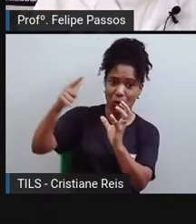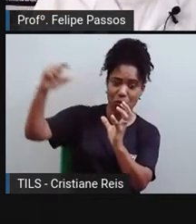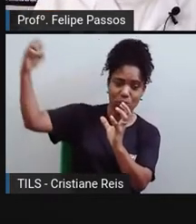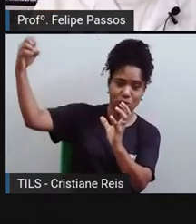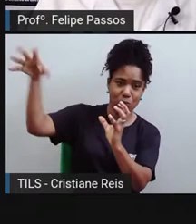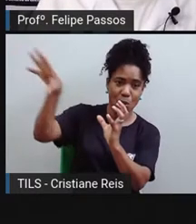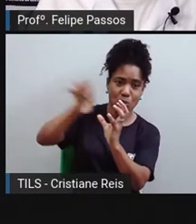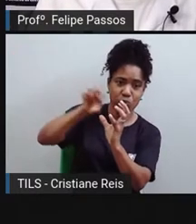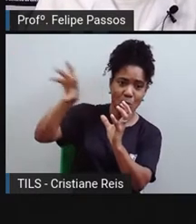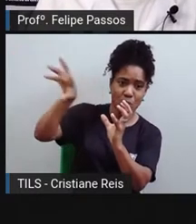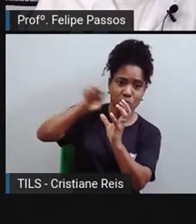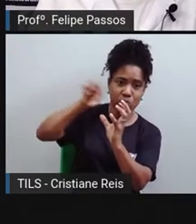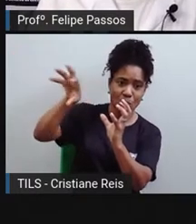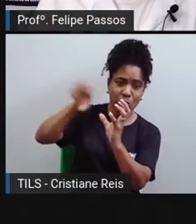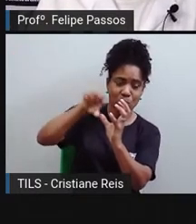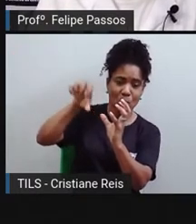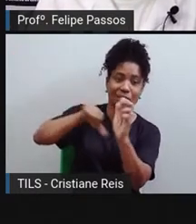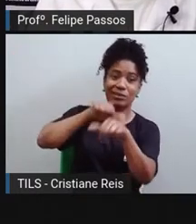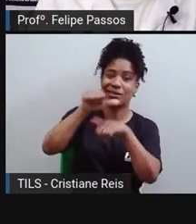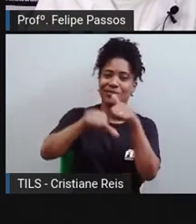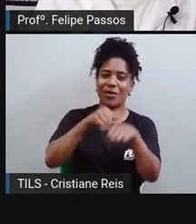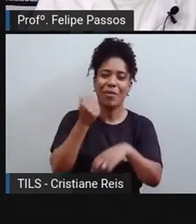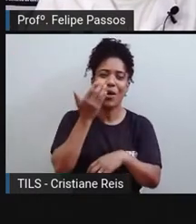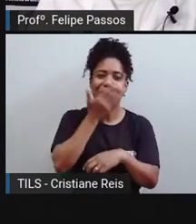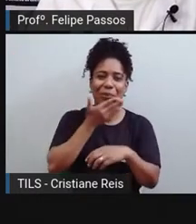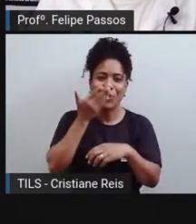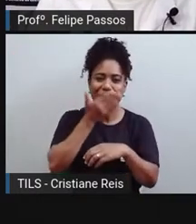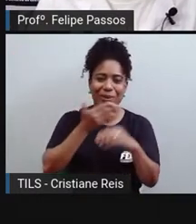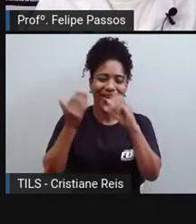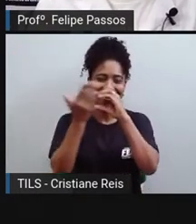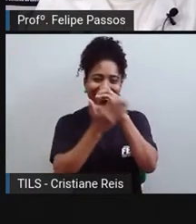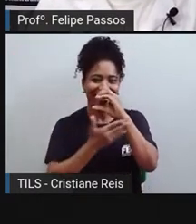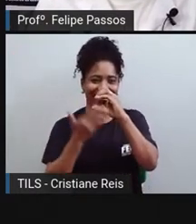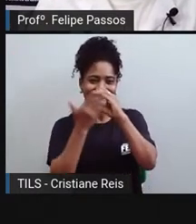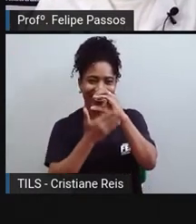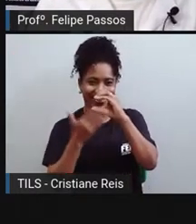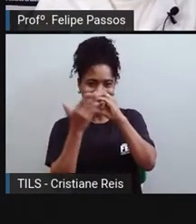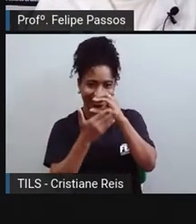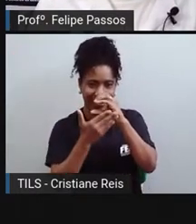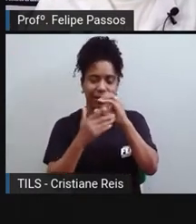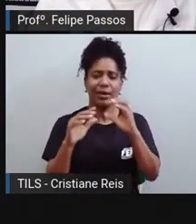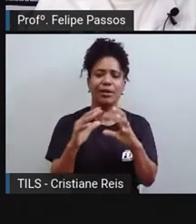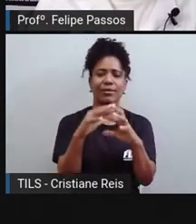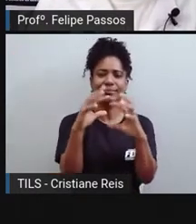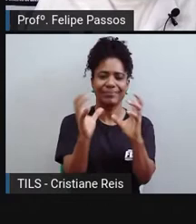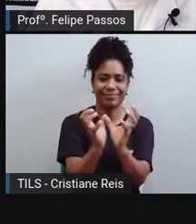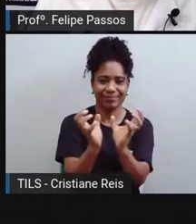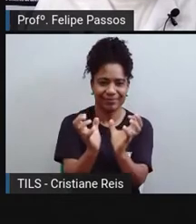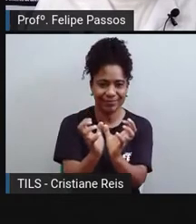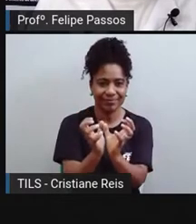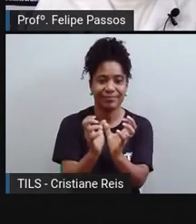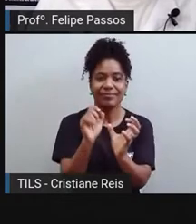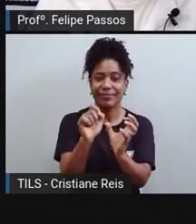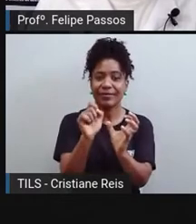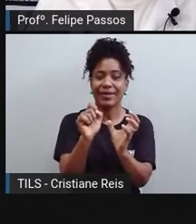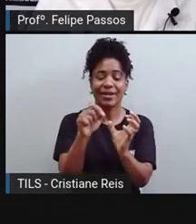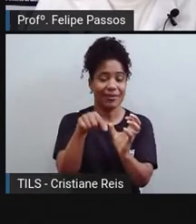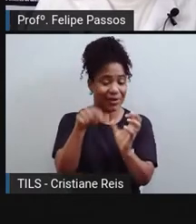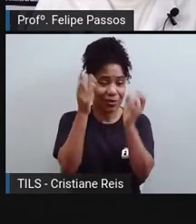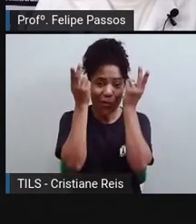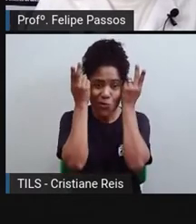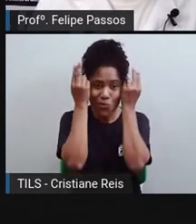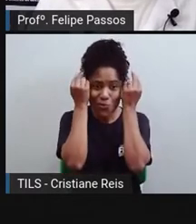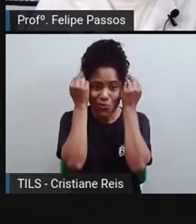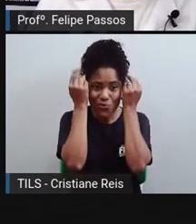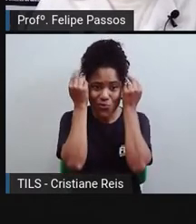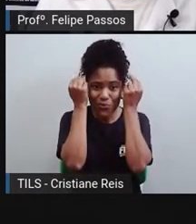em açúcar, ela fica disponível agora para outros seres vivos. Olha só, o coelho vem aqui e come uma